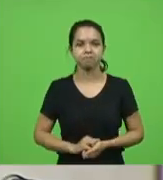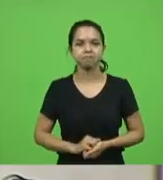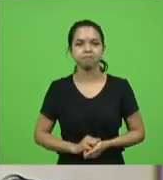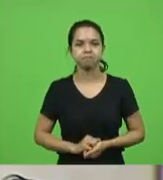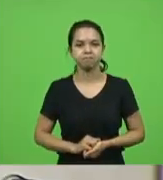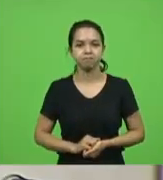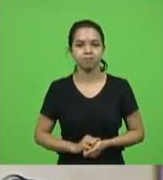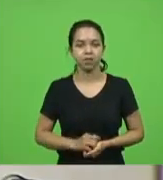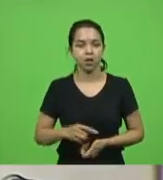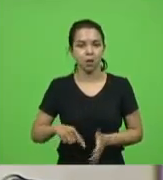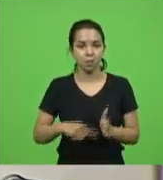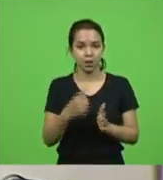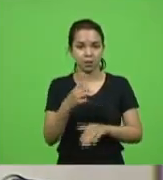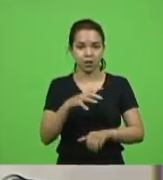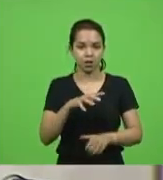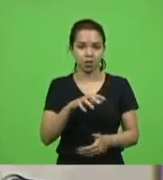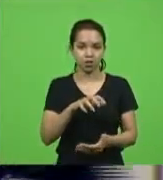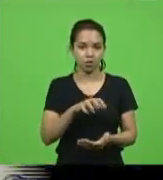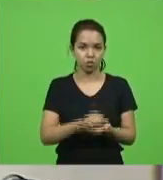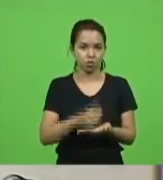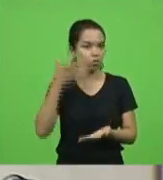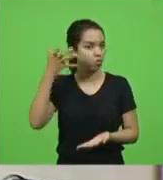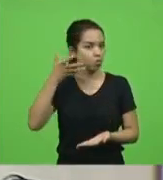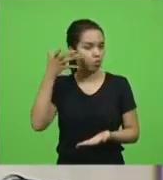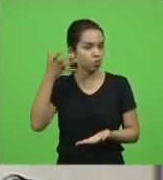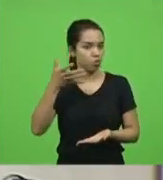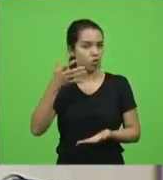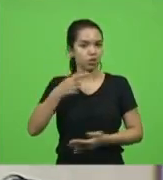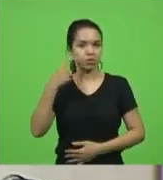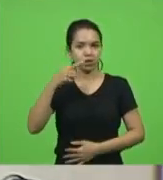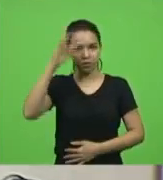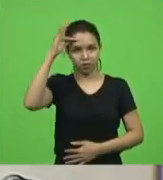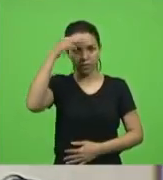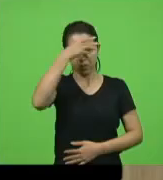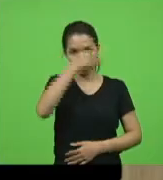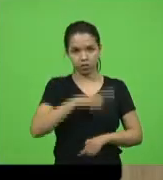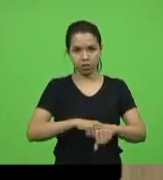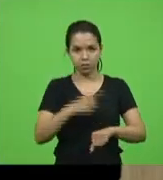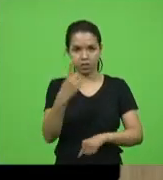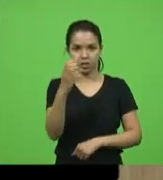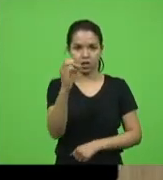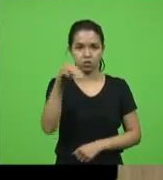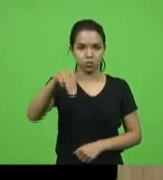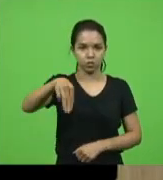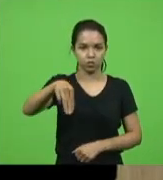Primeiro inscrito a falar, deputado Fabiano da Luz por 10 minutos, deputado Fabiano.